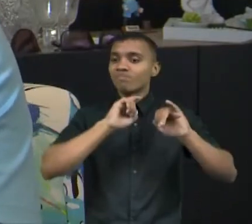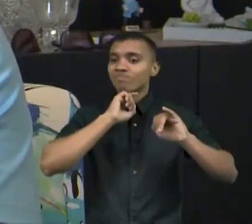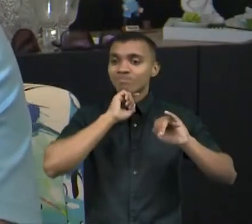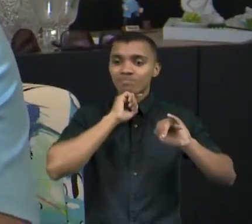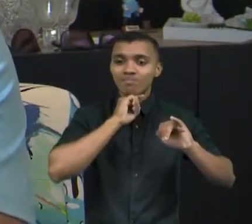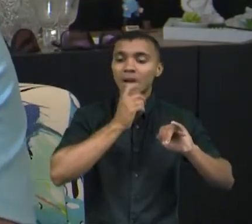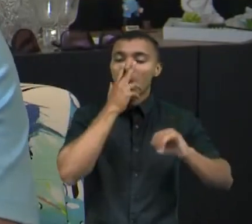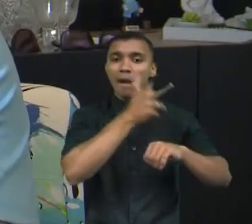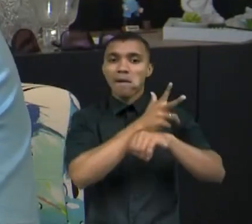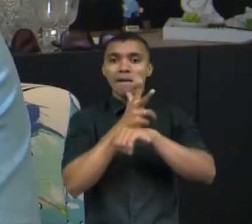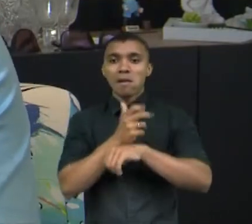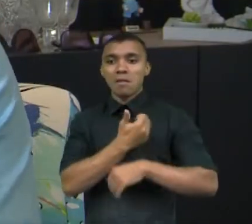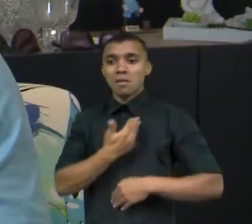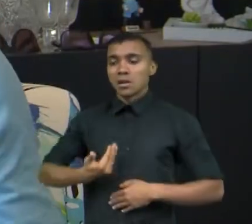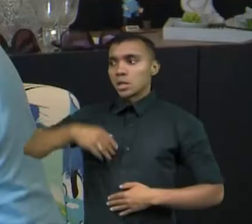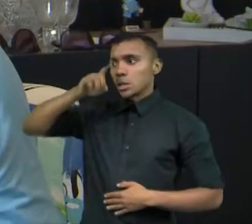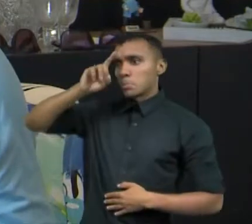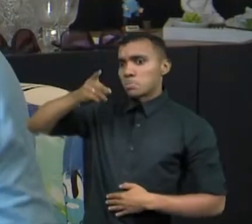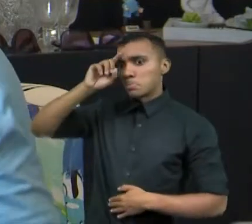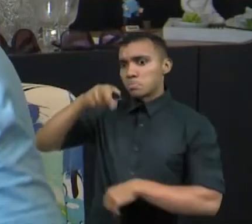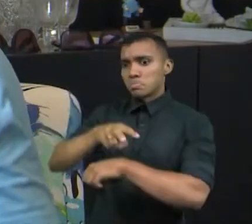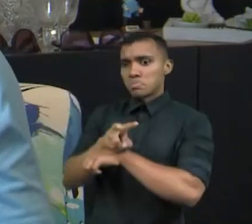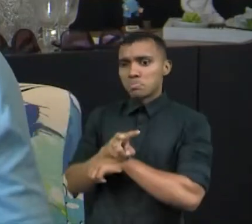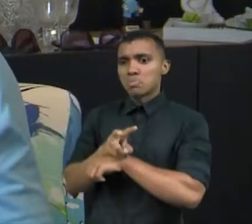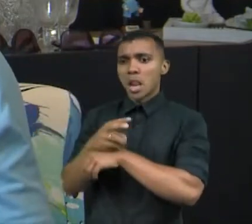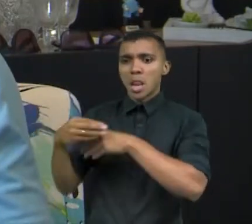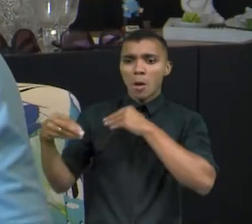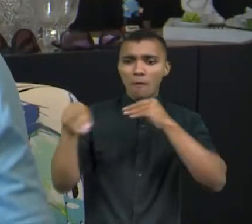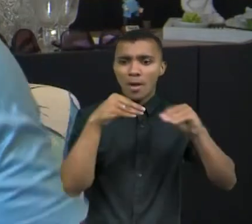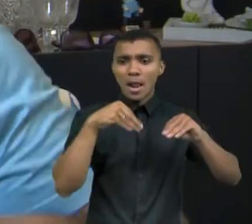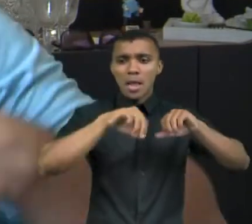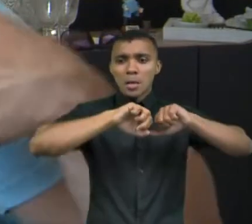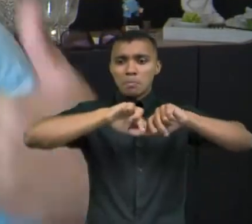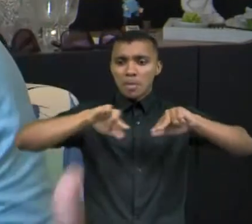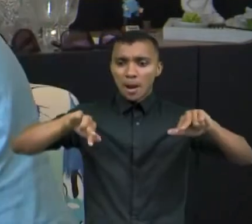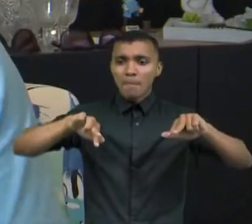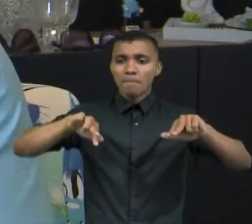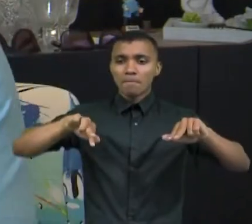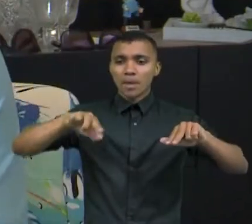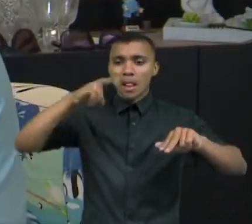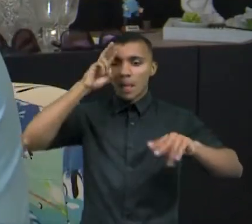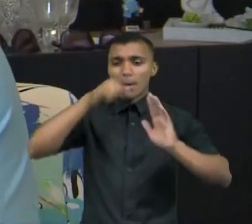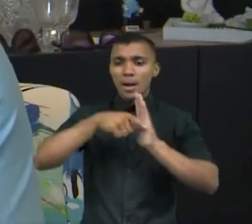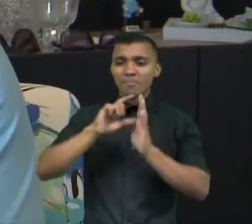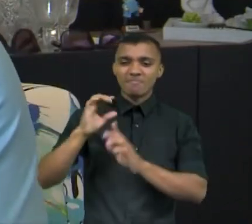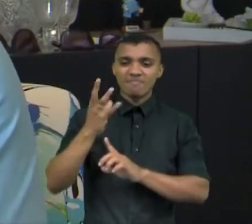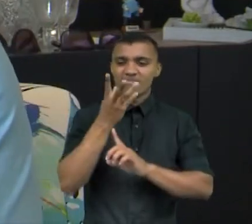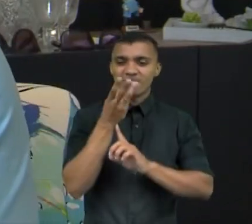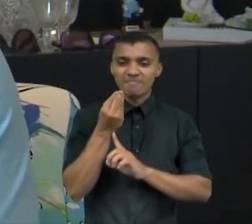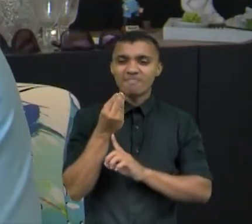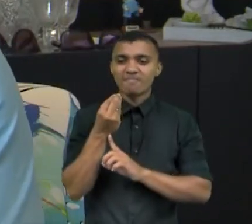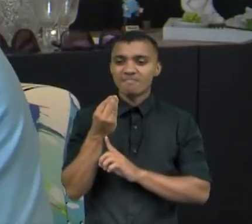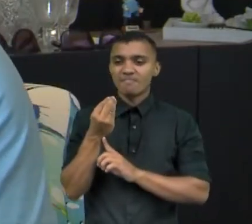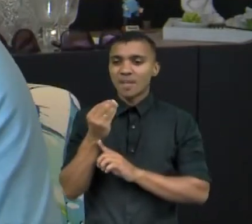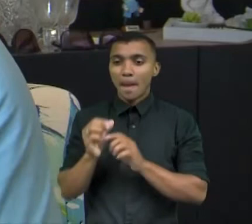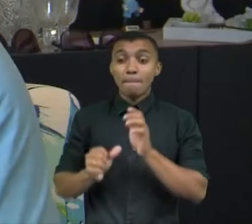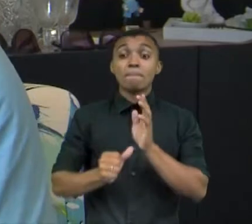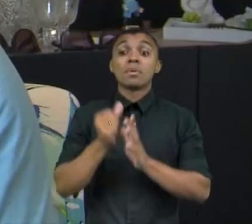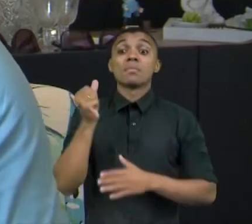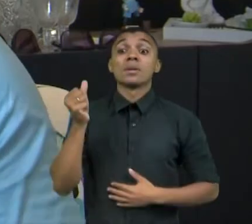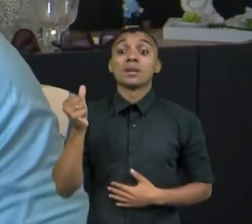teledramatúrgicas. A gente lembrar o próprio Roque Santeiro, que fez o sucesso nacional, sua primeira edição foi